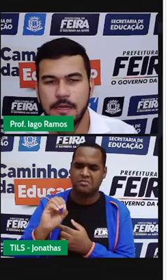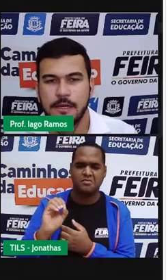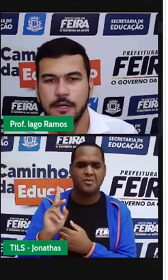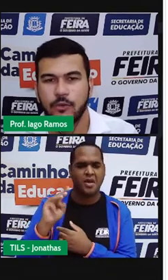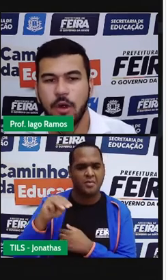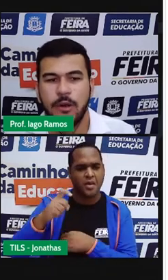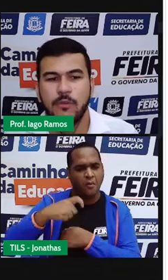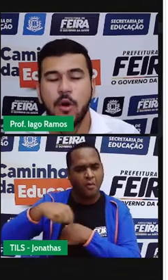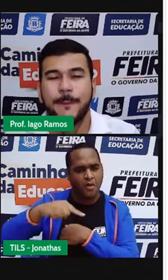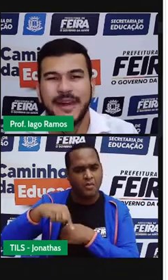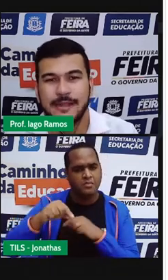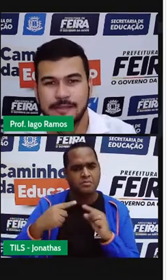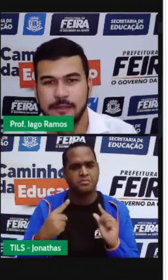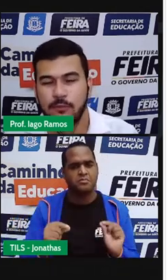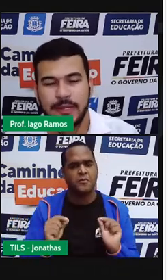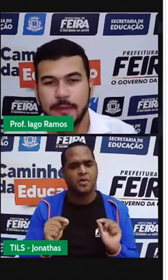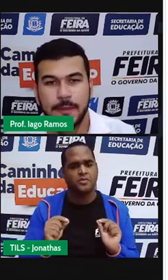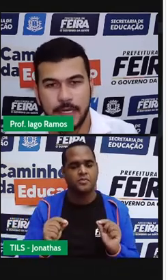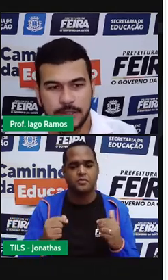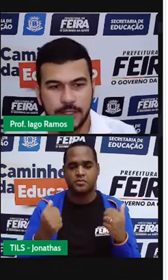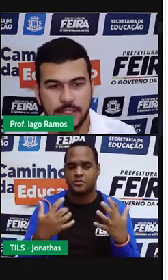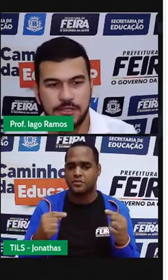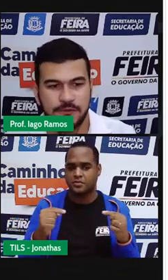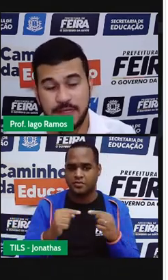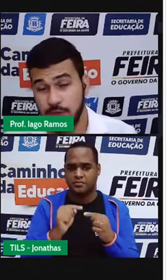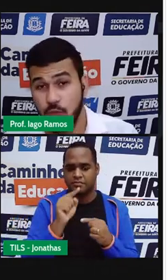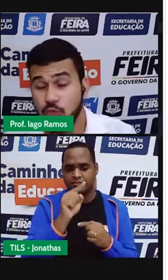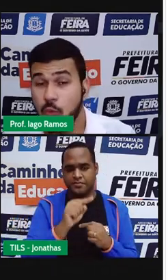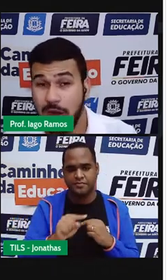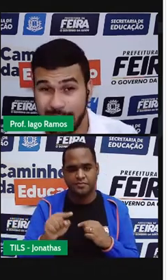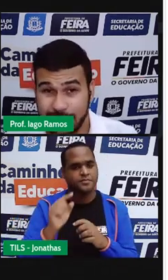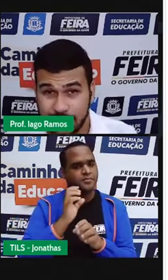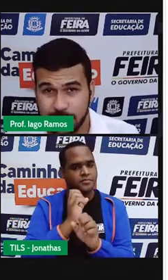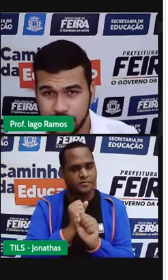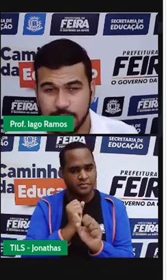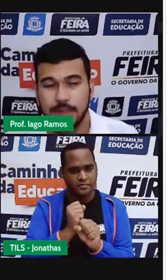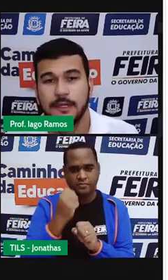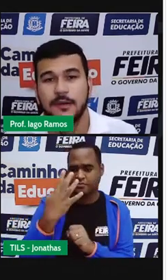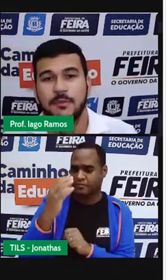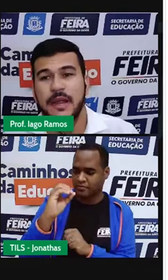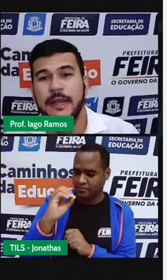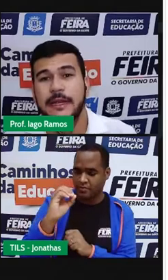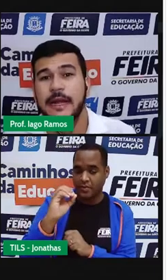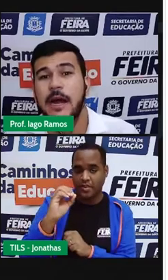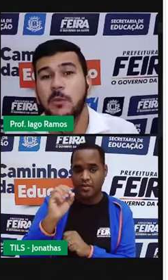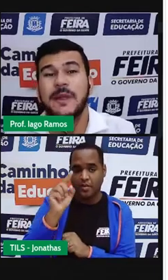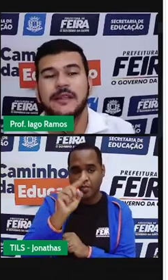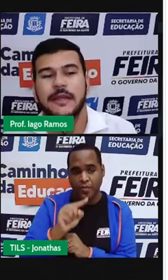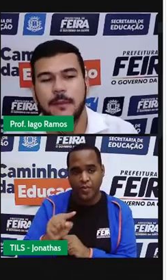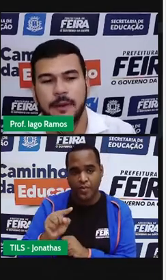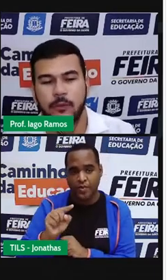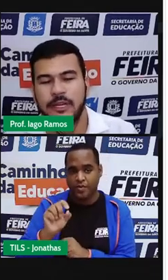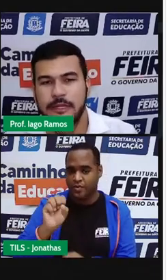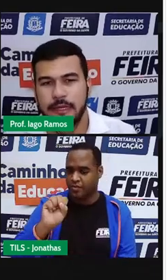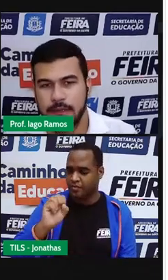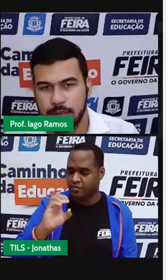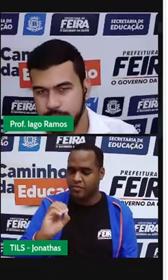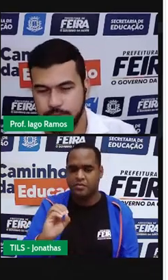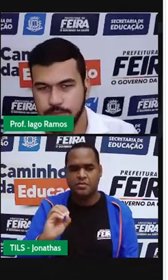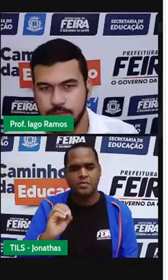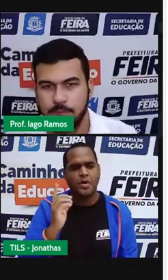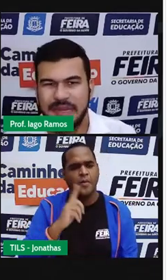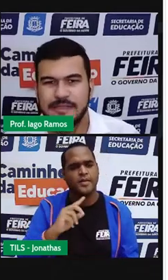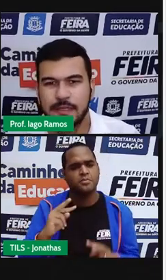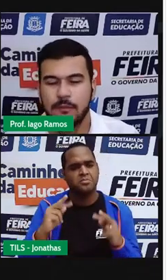Tá? Qual é uma operação matemática que a gente faz com o 40 para ele aumentar para 80?